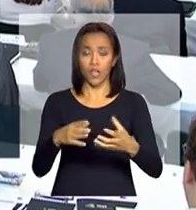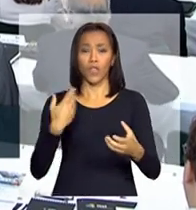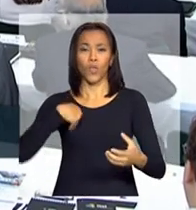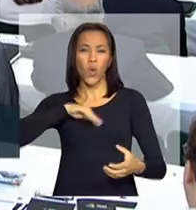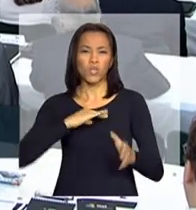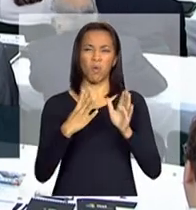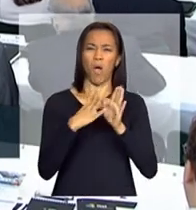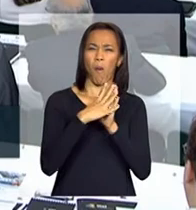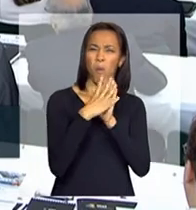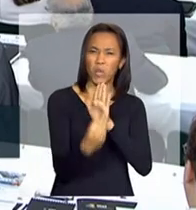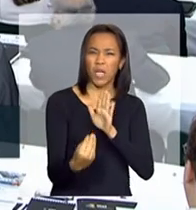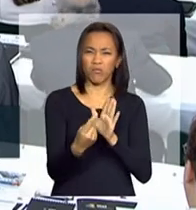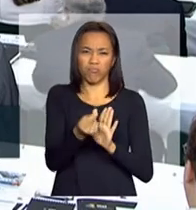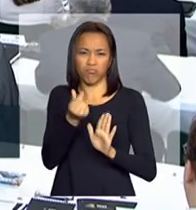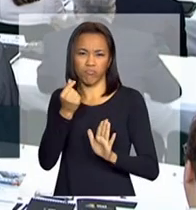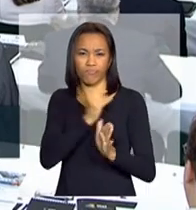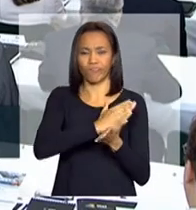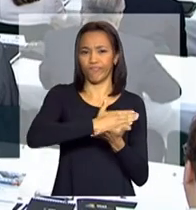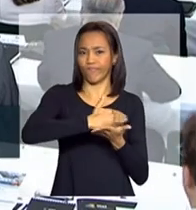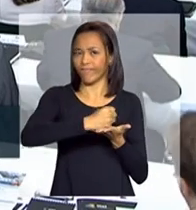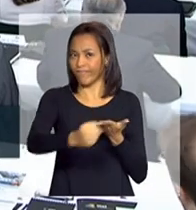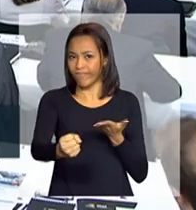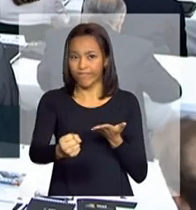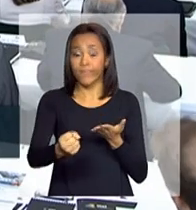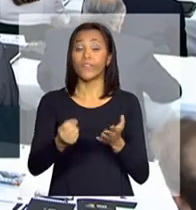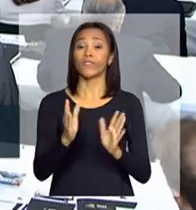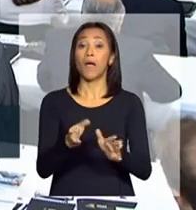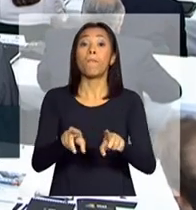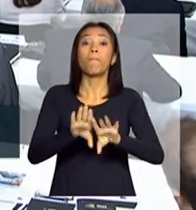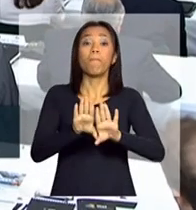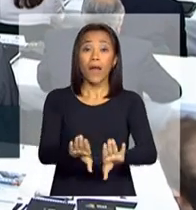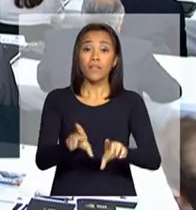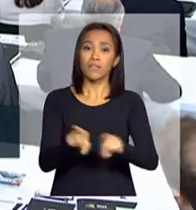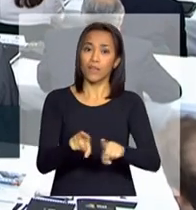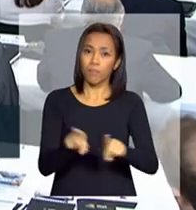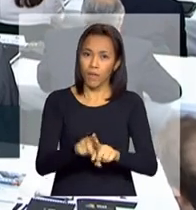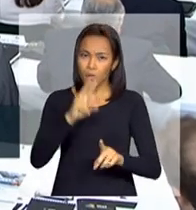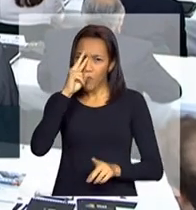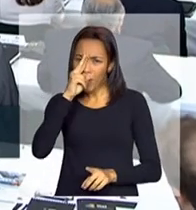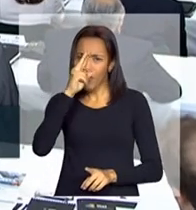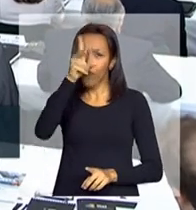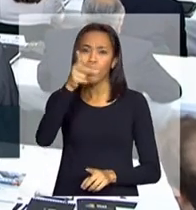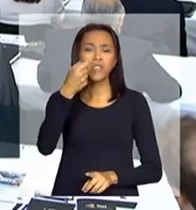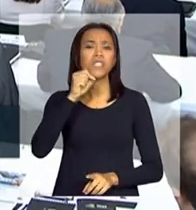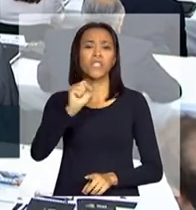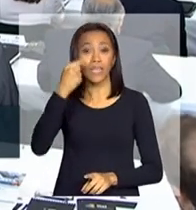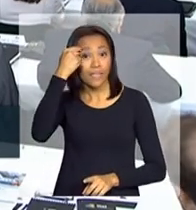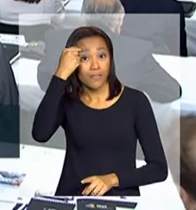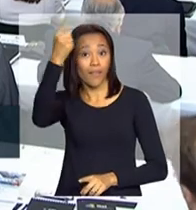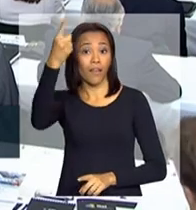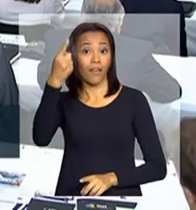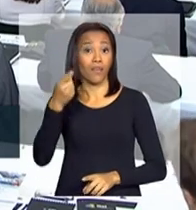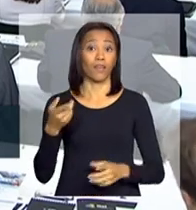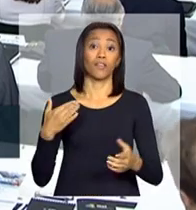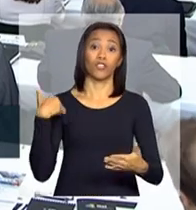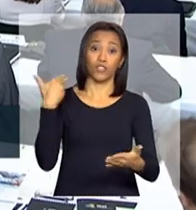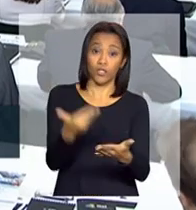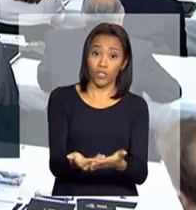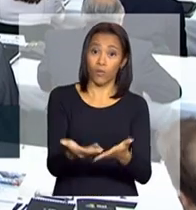modelos, mas nada como a força de uma ideia que chegou à época